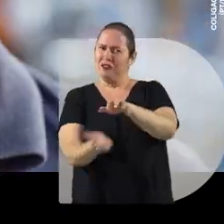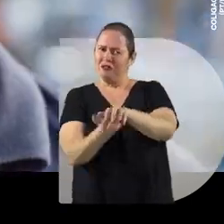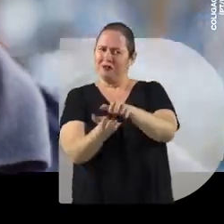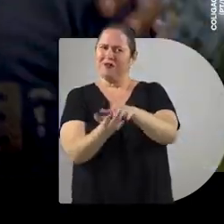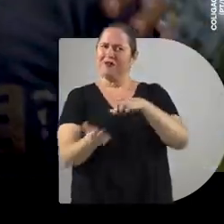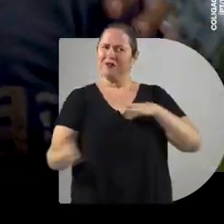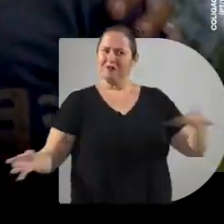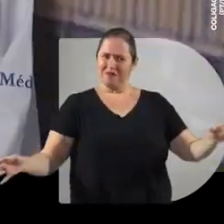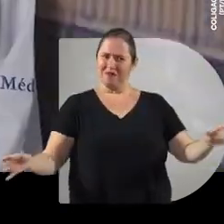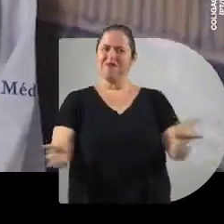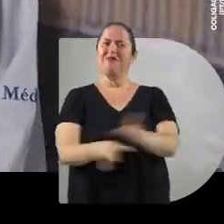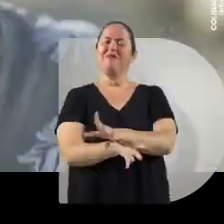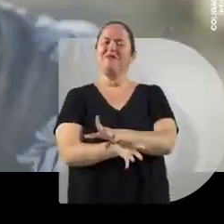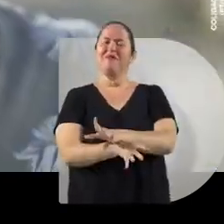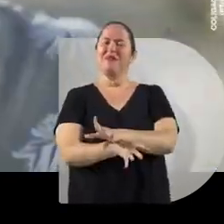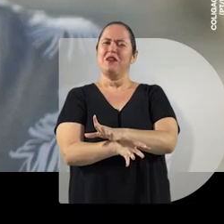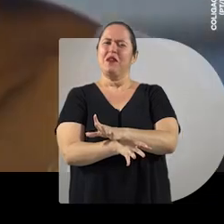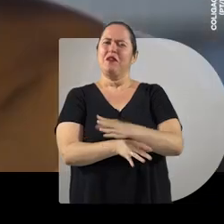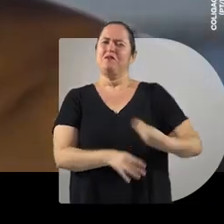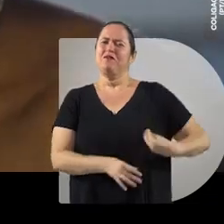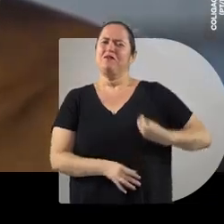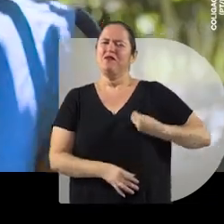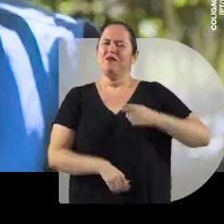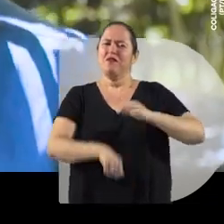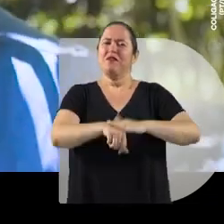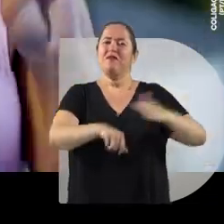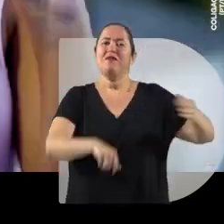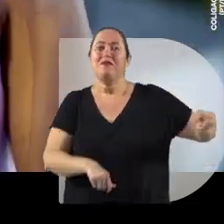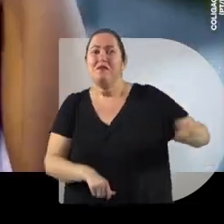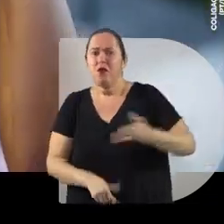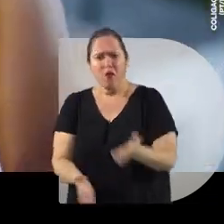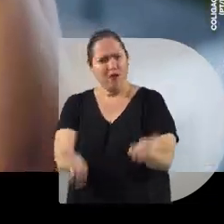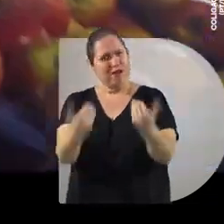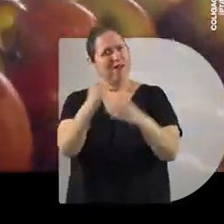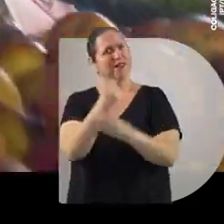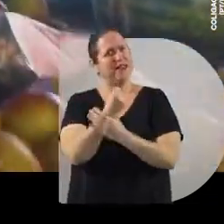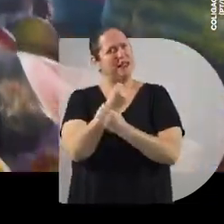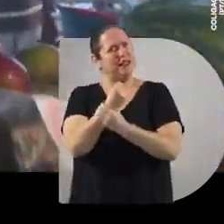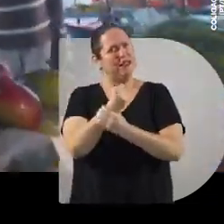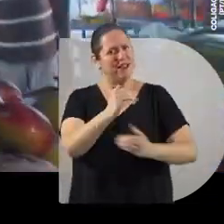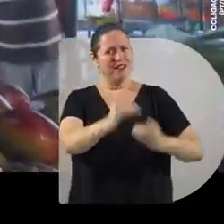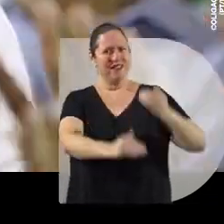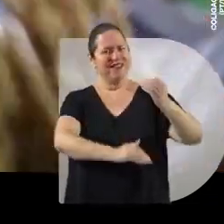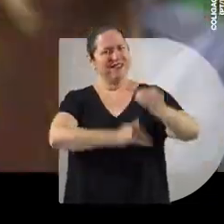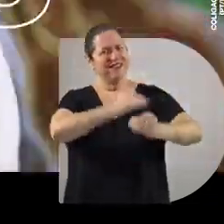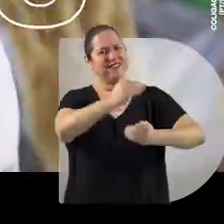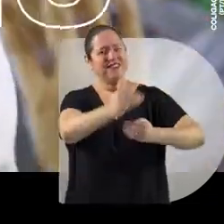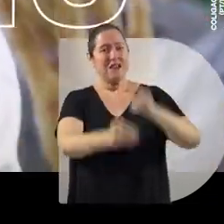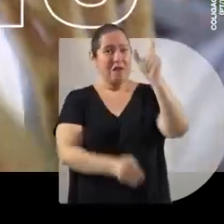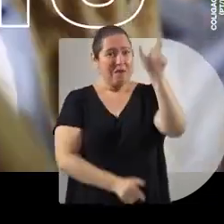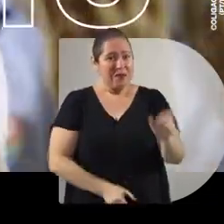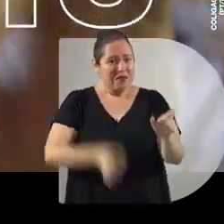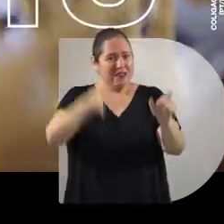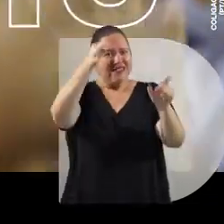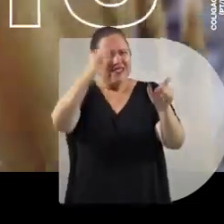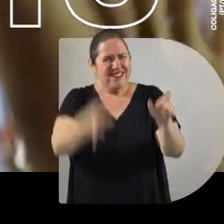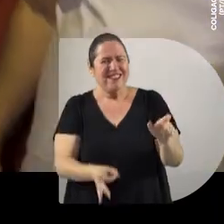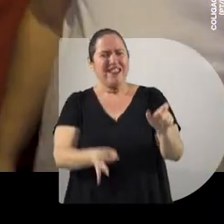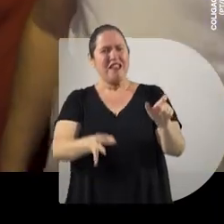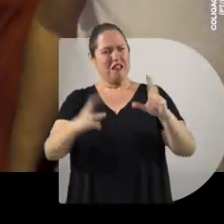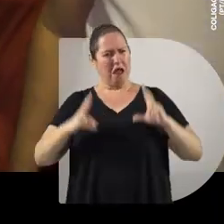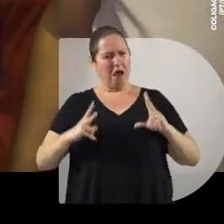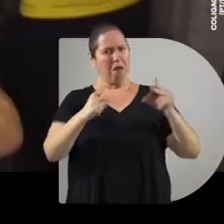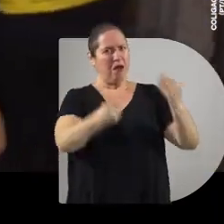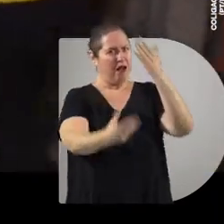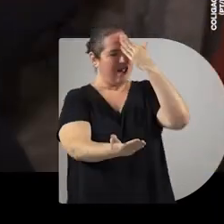nosso Estado está preparado para viver um novo tempo. Bora garantir esse passo à frente. Com o cara certo. Um